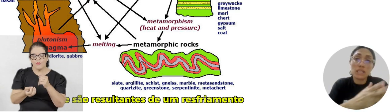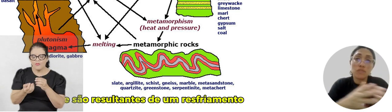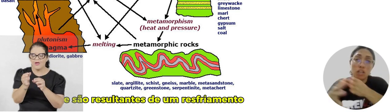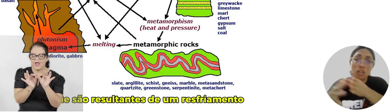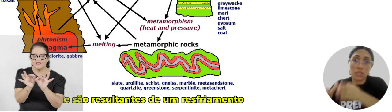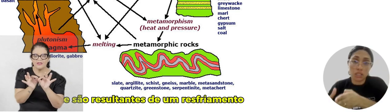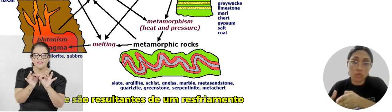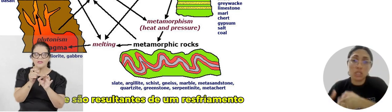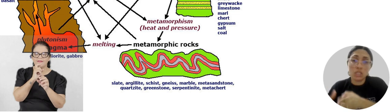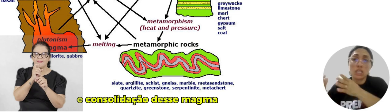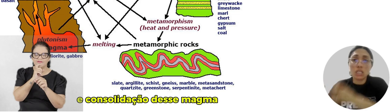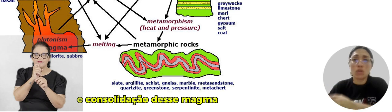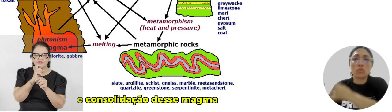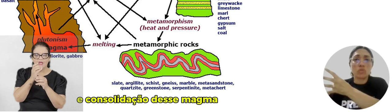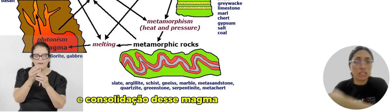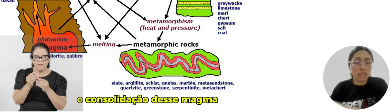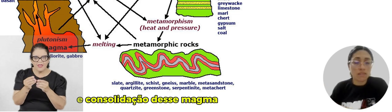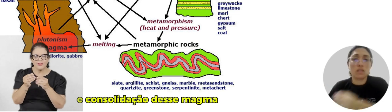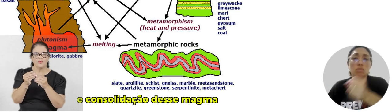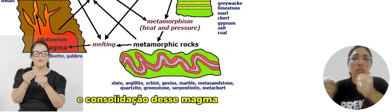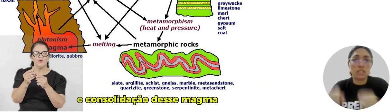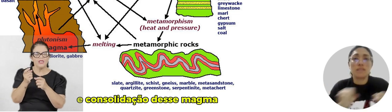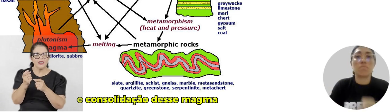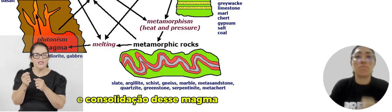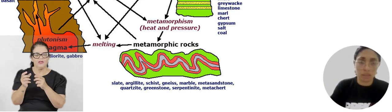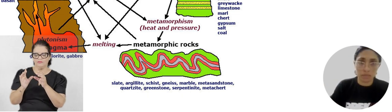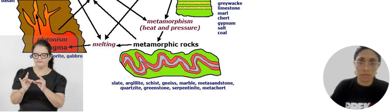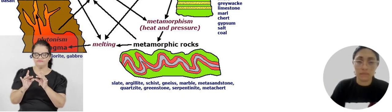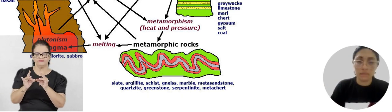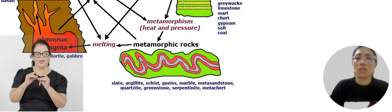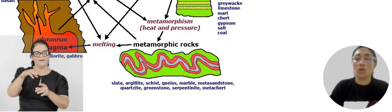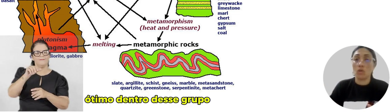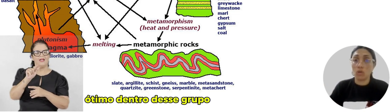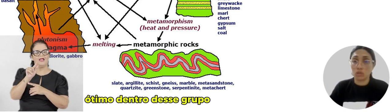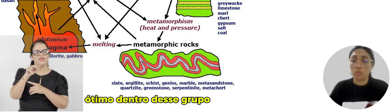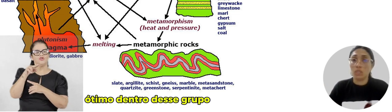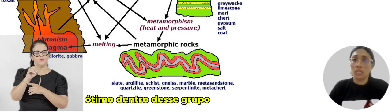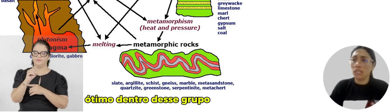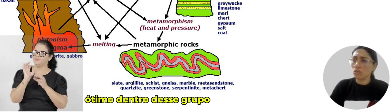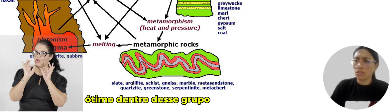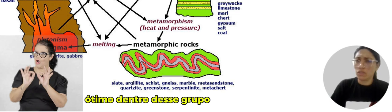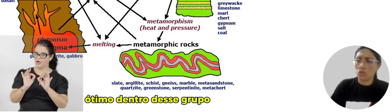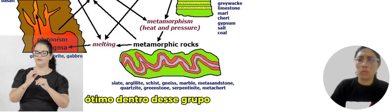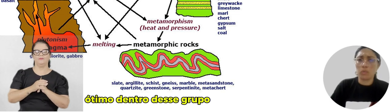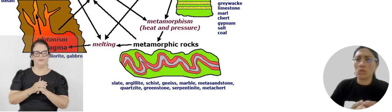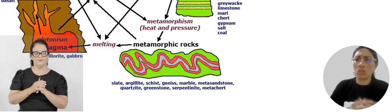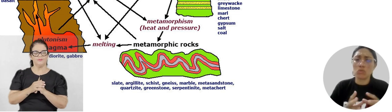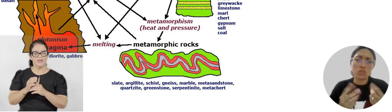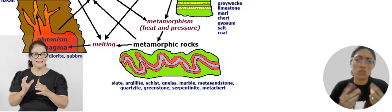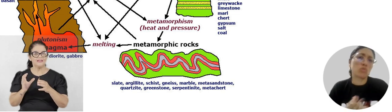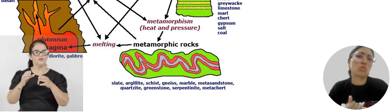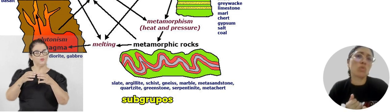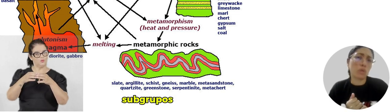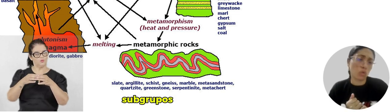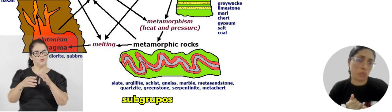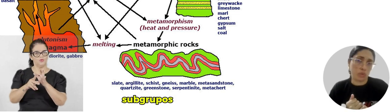de um resfriamento e consolidação desse magma. Ótimo. Dentro desse grupo, são